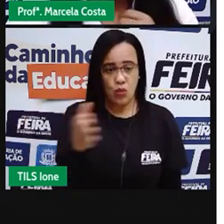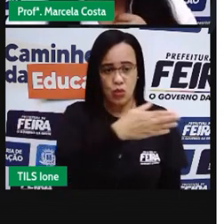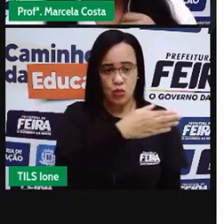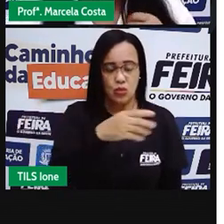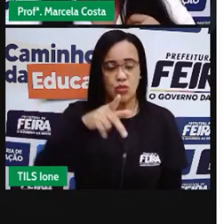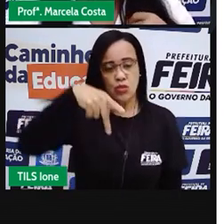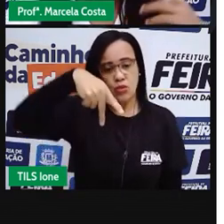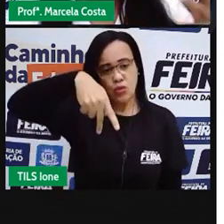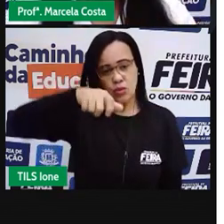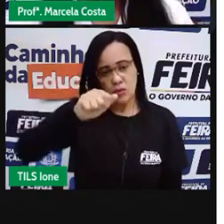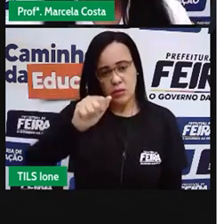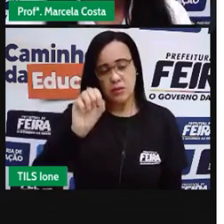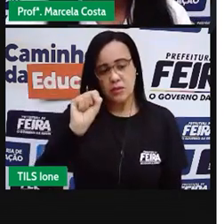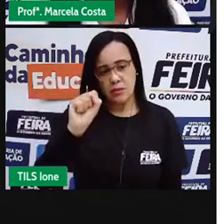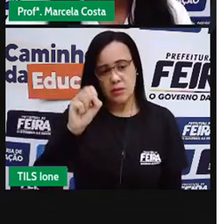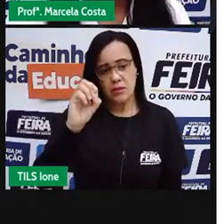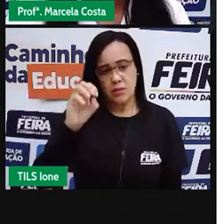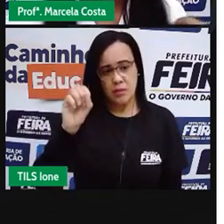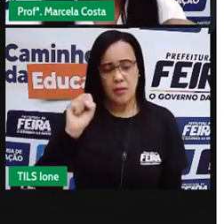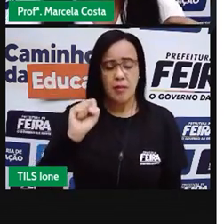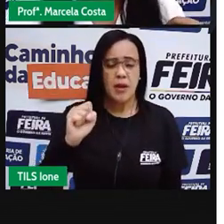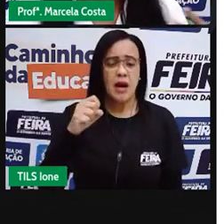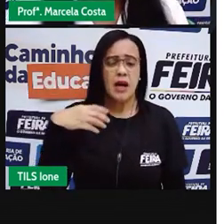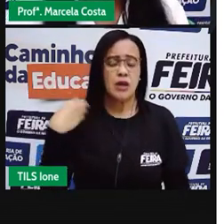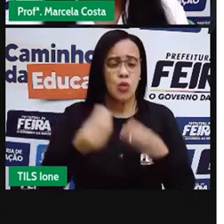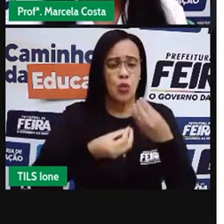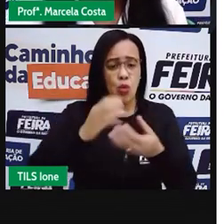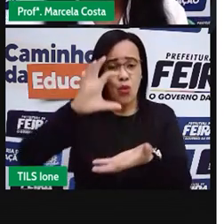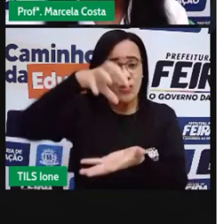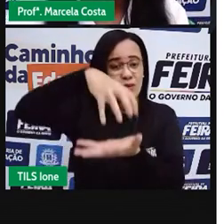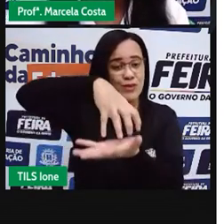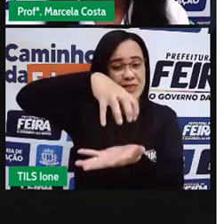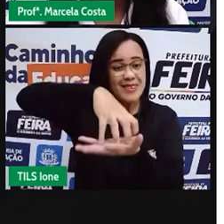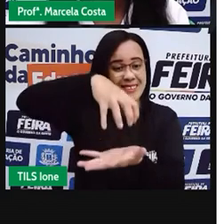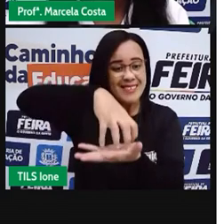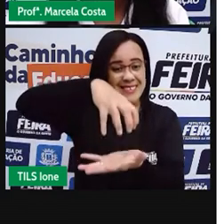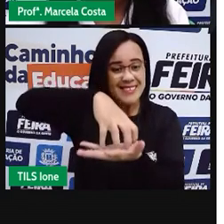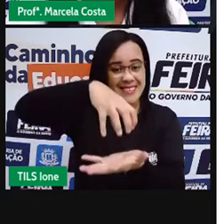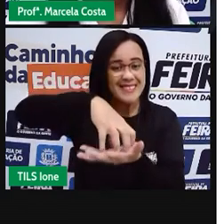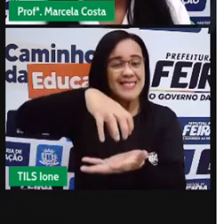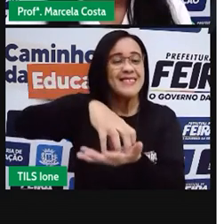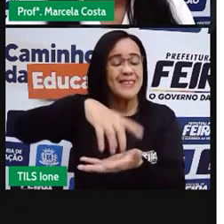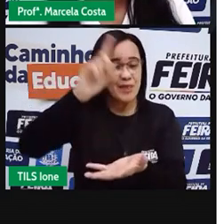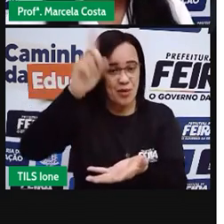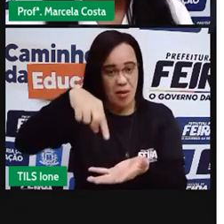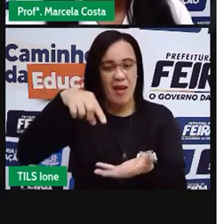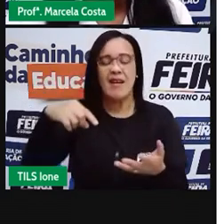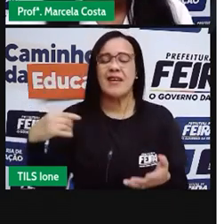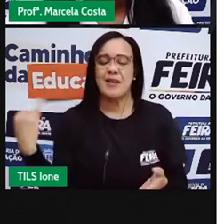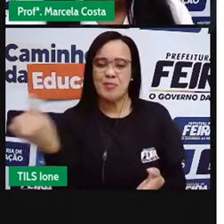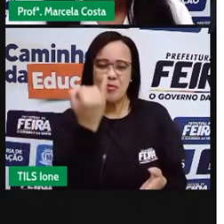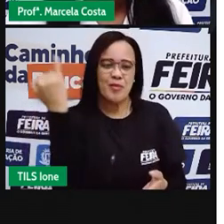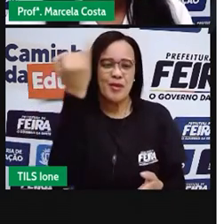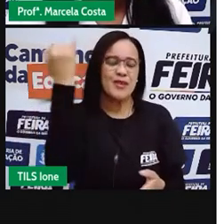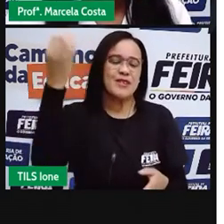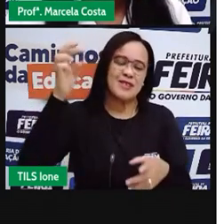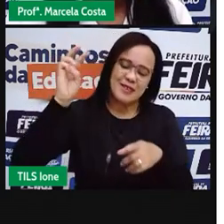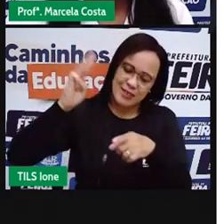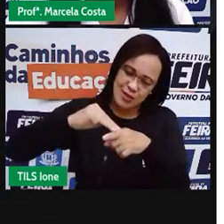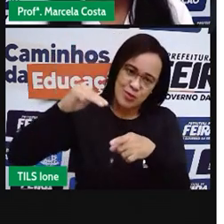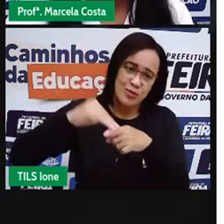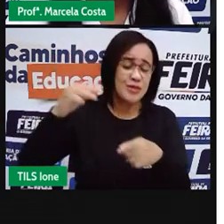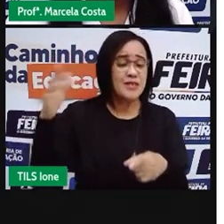os passos, a gente visualiza a igreja, é o espaço, que é uma referência importante para a Avenida. É o prédio da